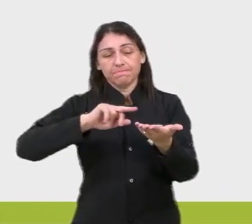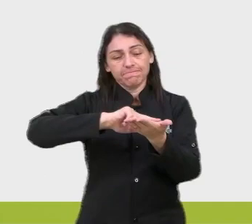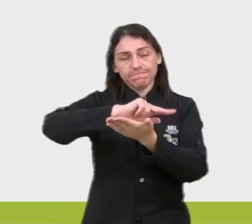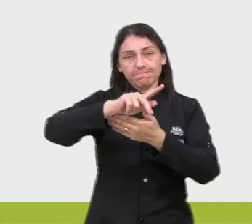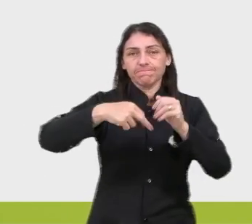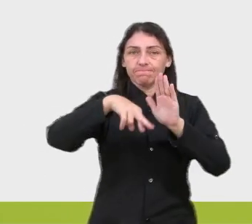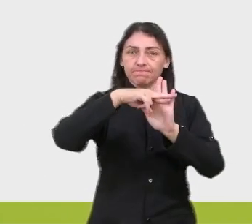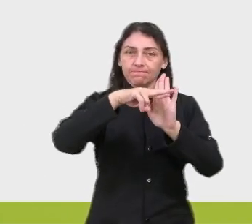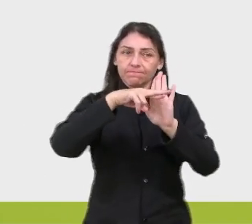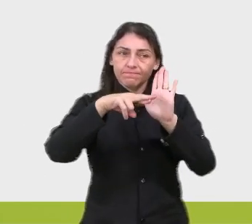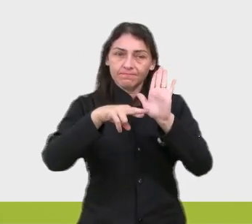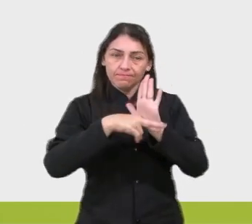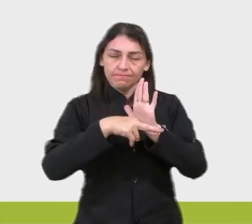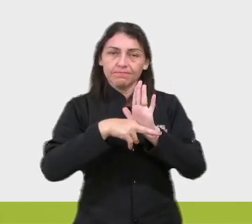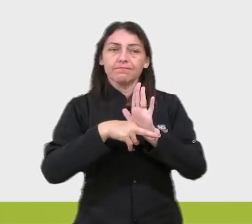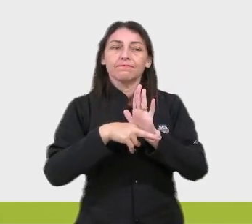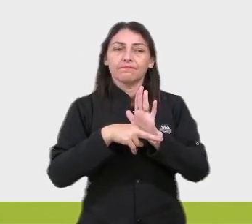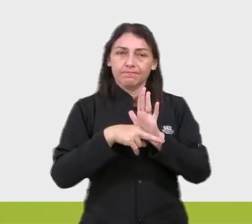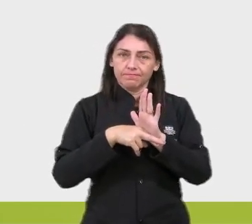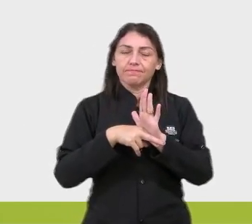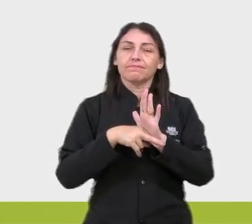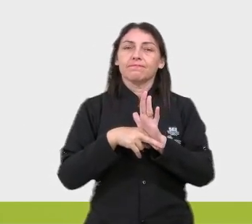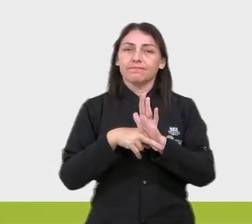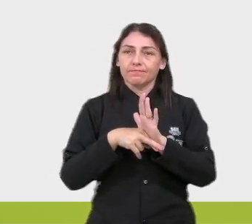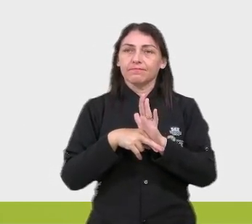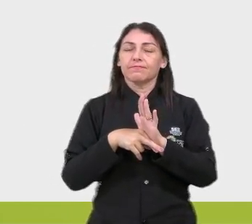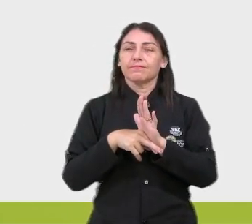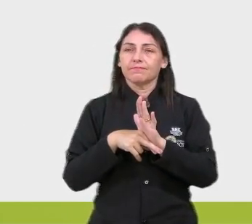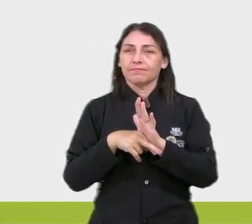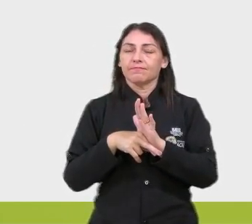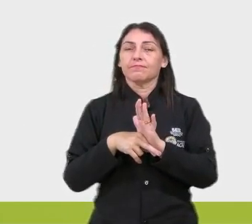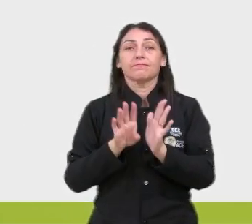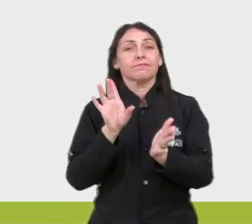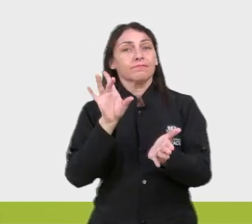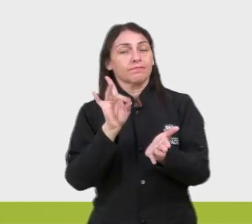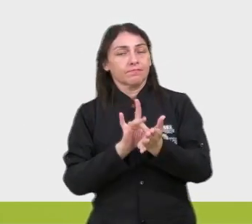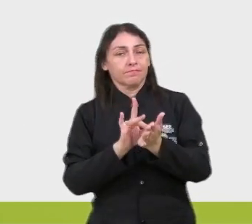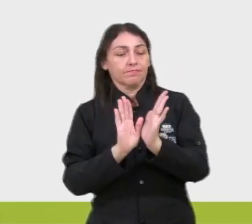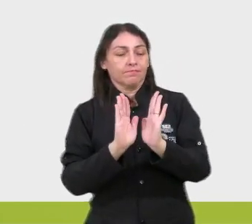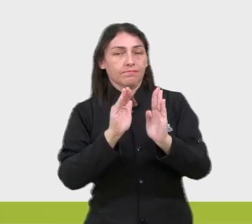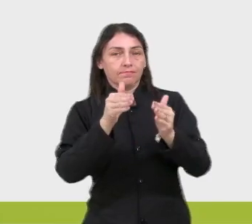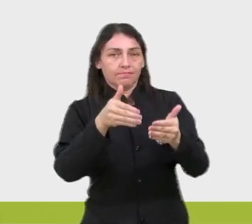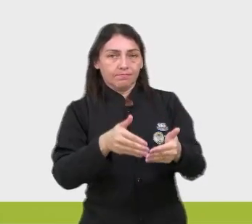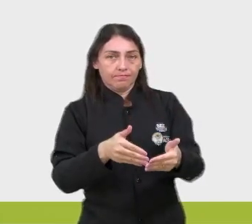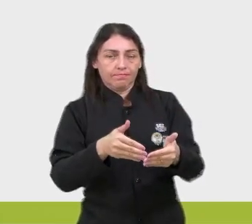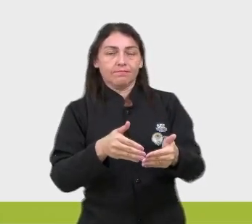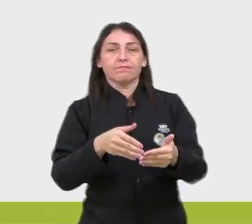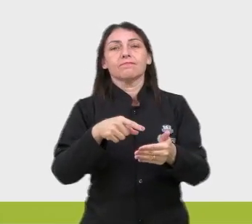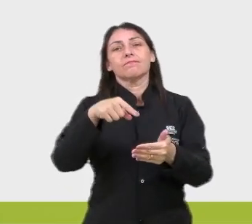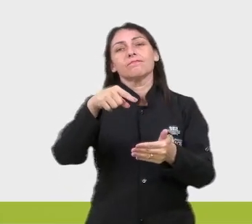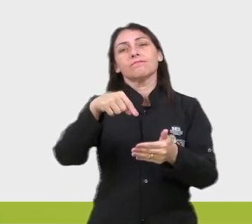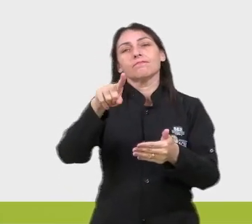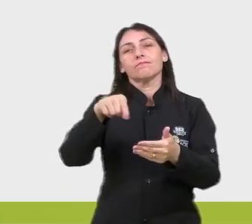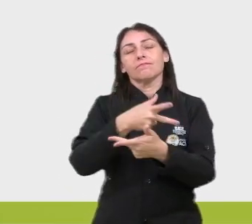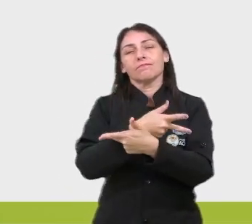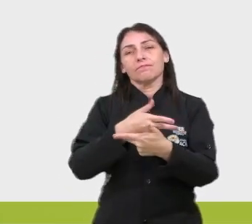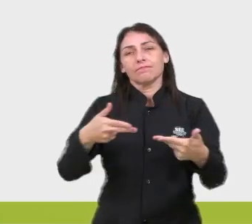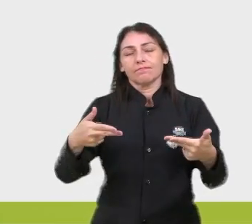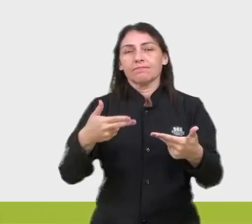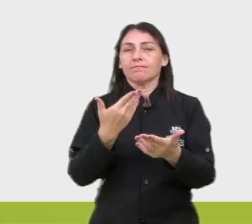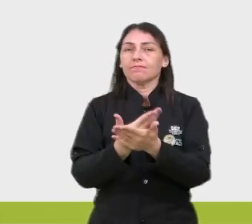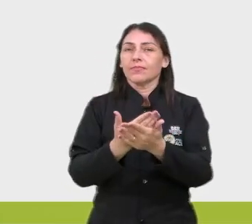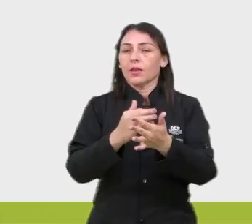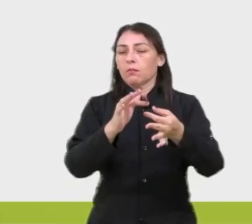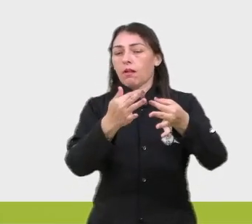regras, né? São muitas regrinhas. Então, realmente, se eu focasse na acentuação aqui, seria uma aula